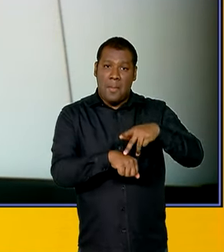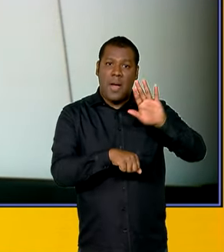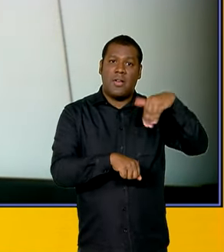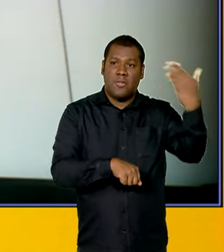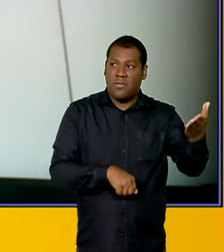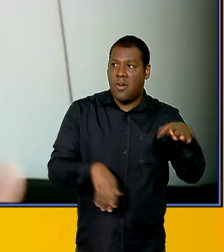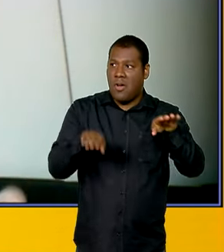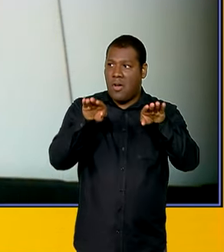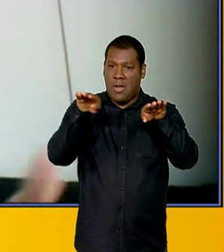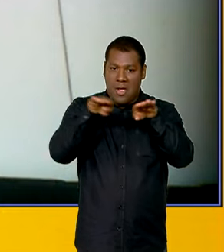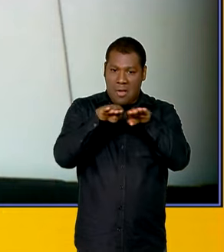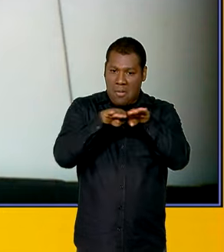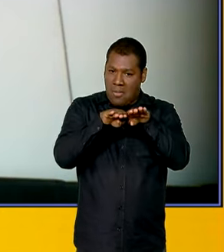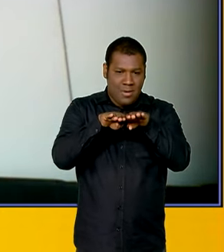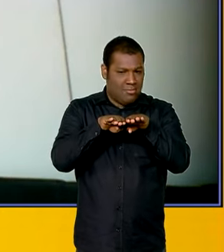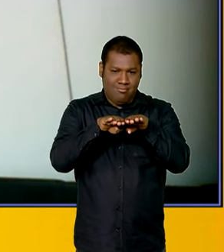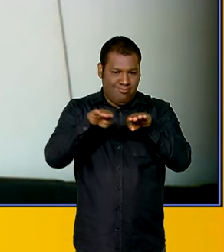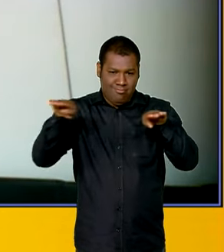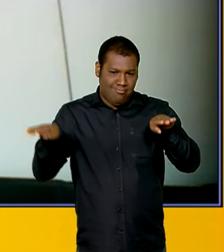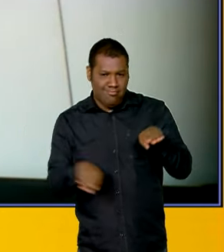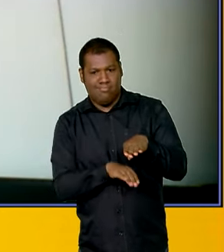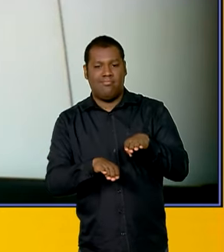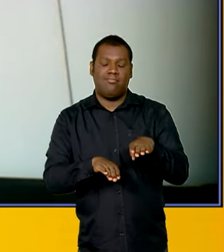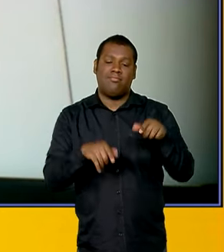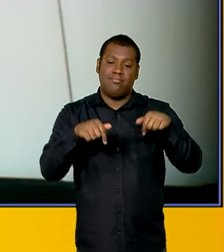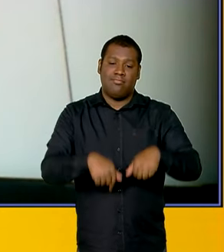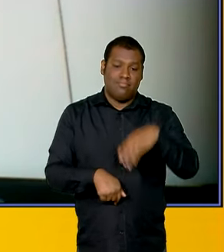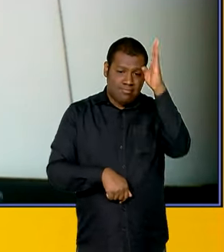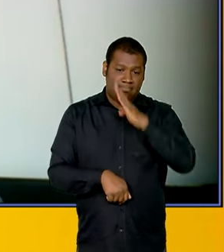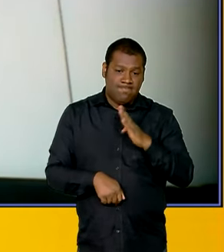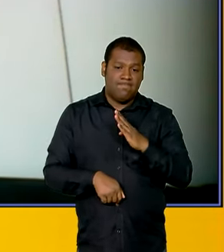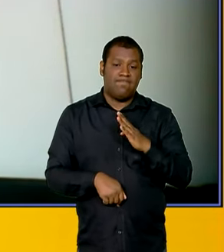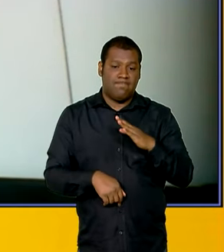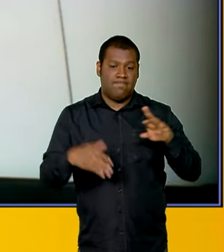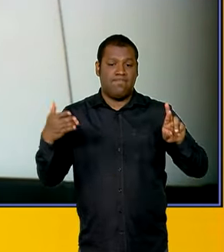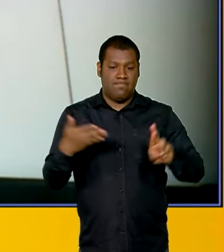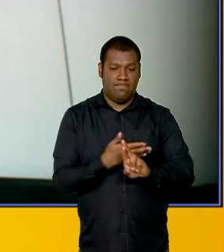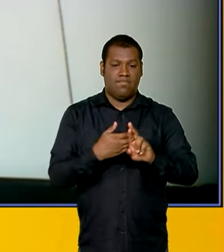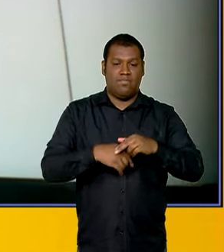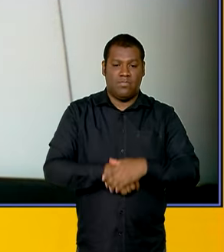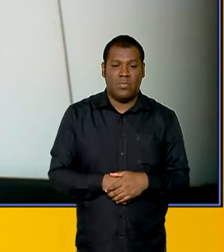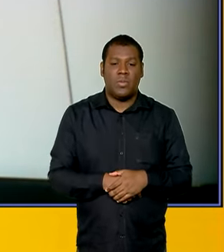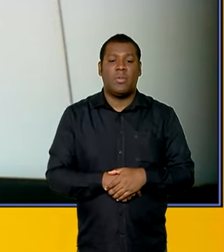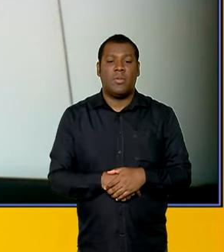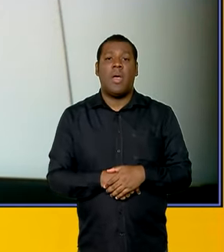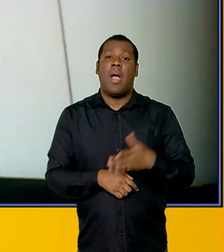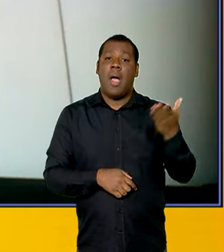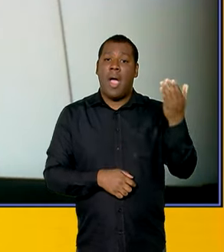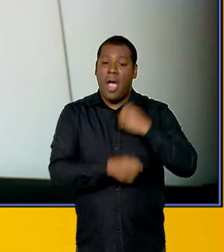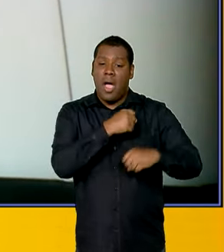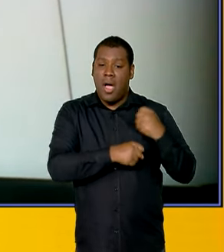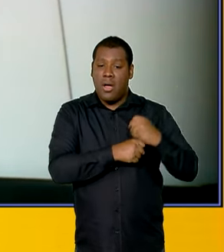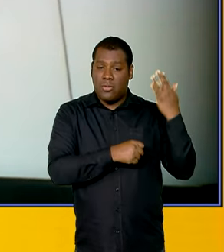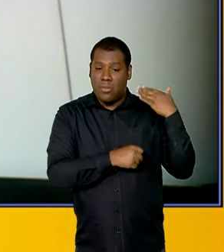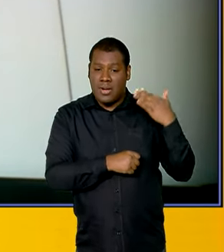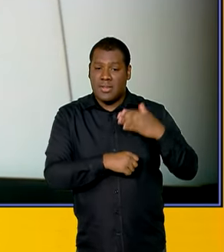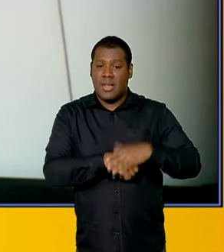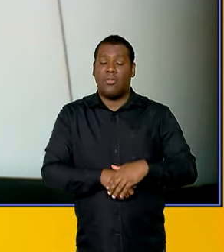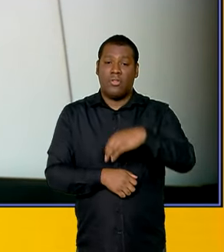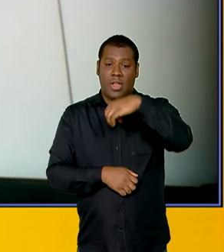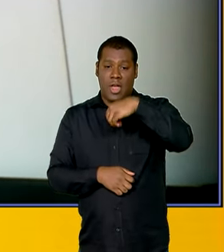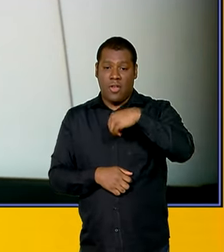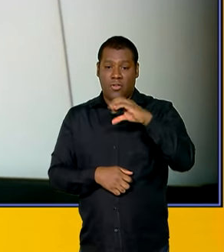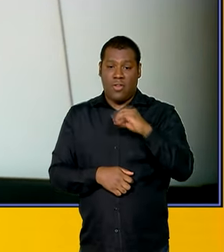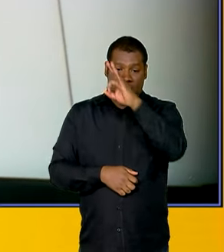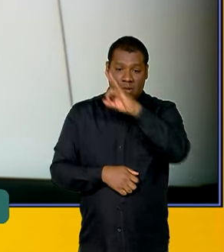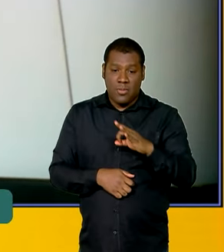três vezes mais do que a média mundial. Se a gente for para a matriz elétrica, no ano passado, nós tivemos mais de 90% da matriz